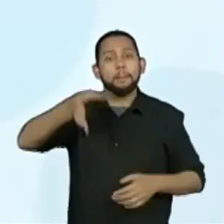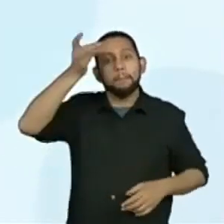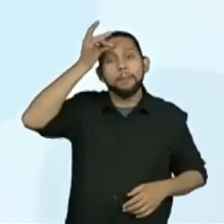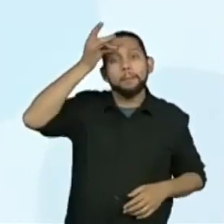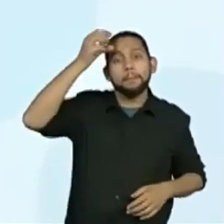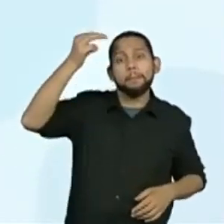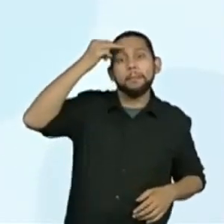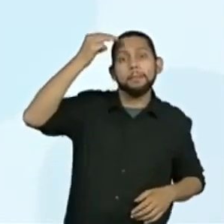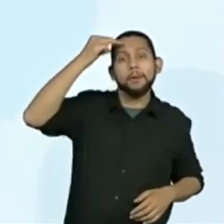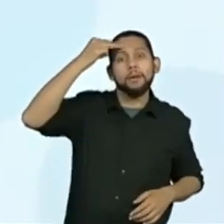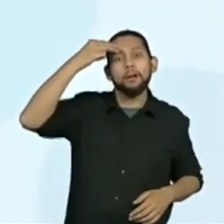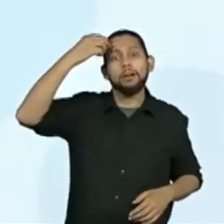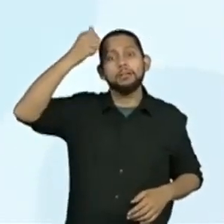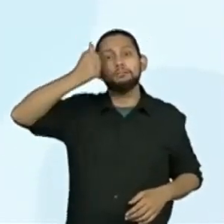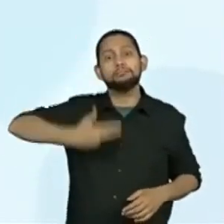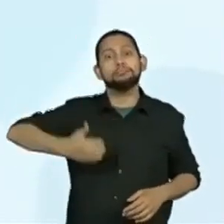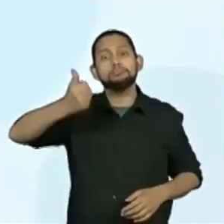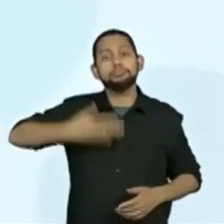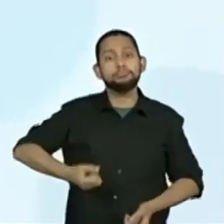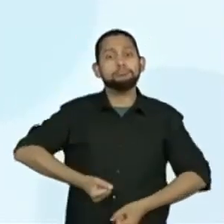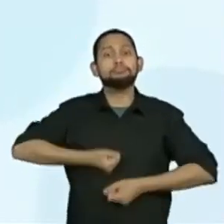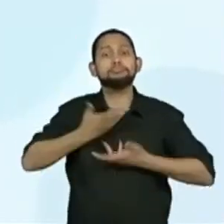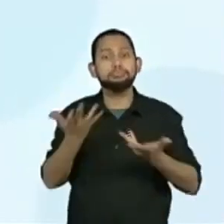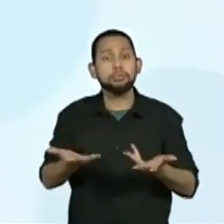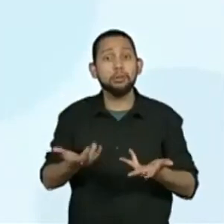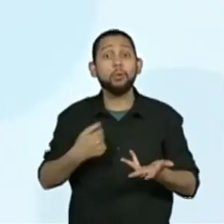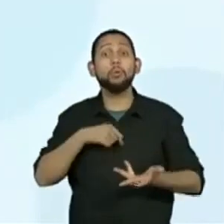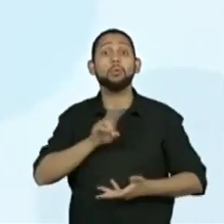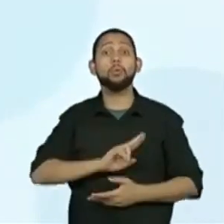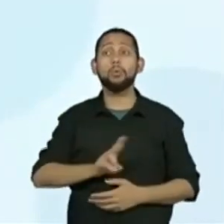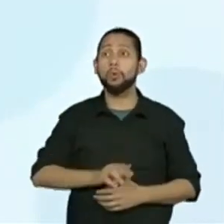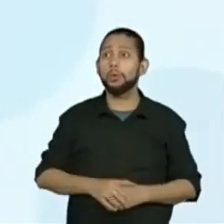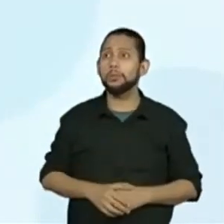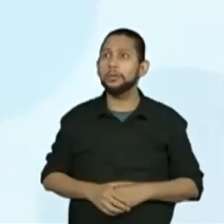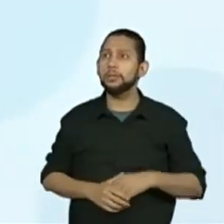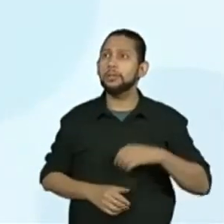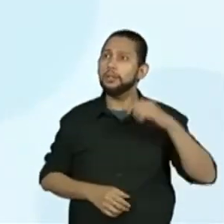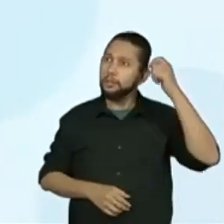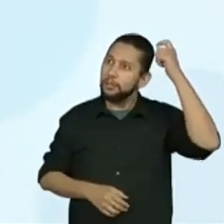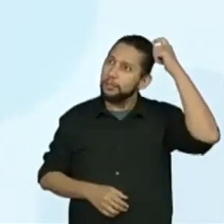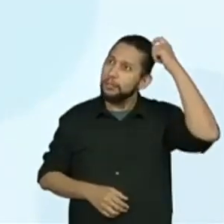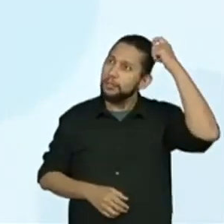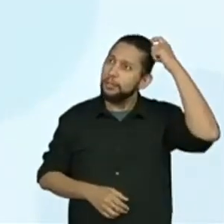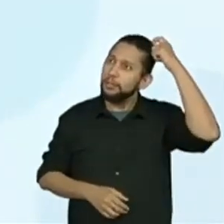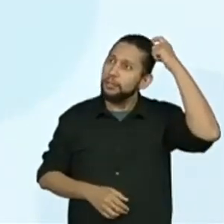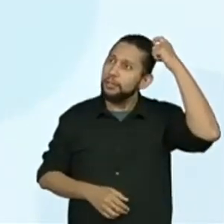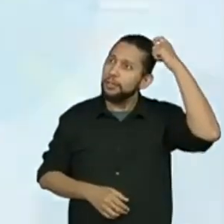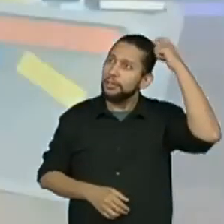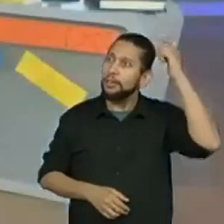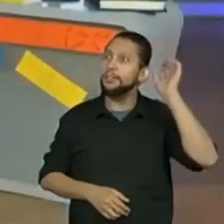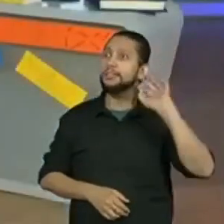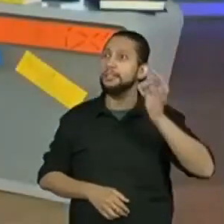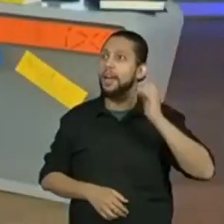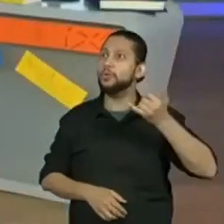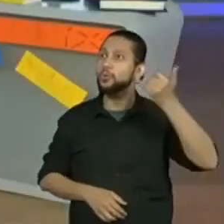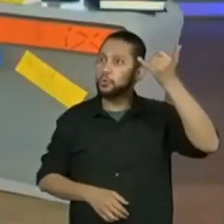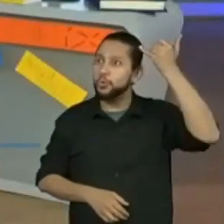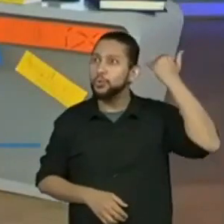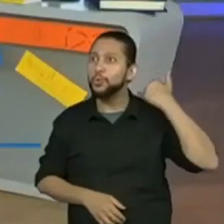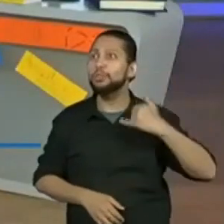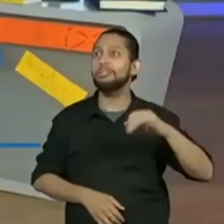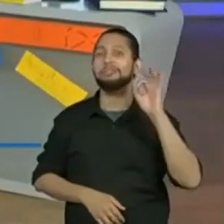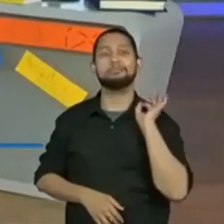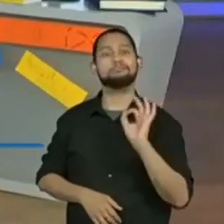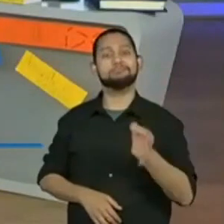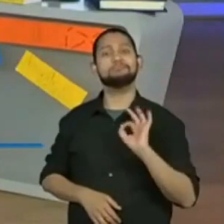poema será declamado? Professora Juliana, isso mesmo, professora Ariane colocou que é a